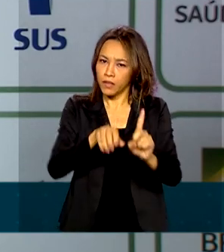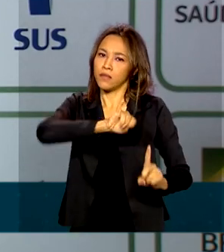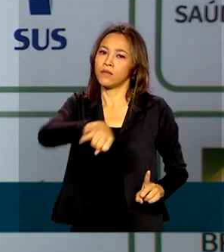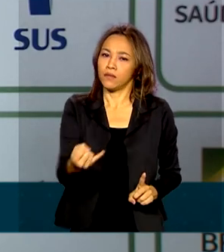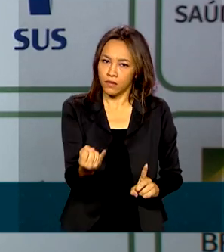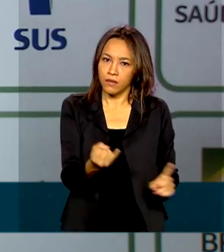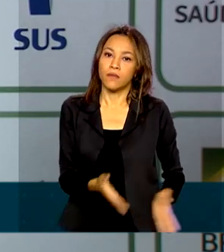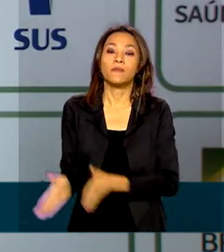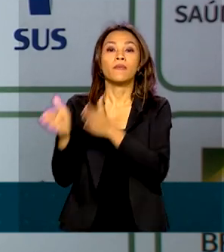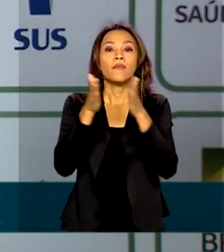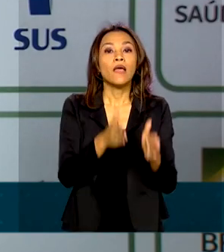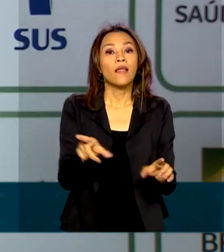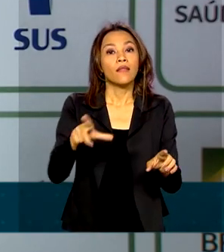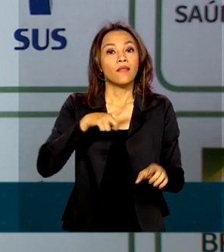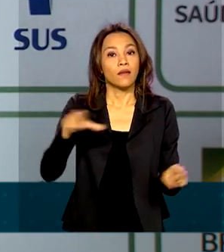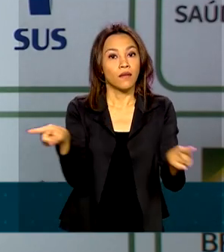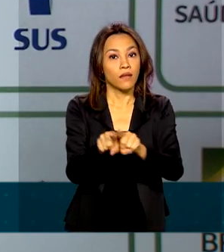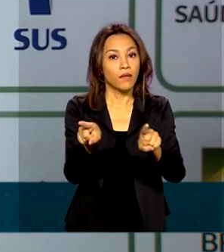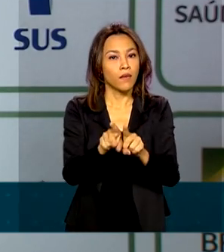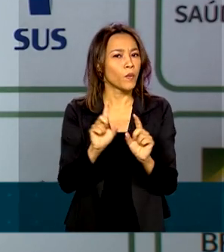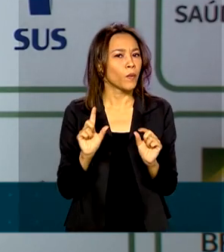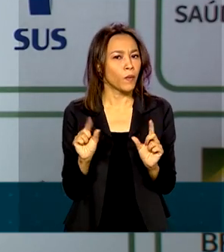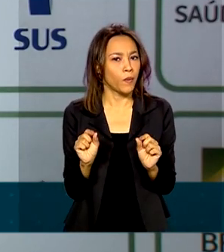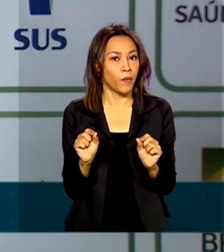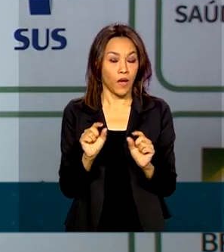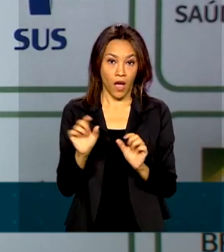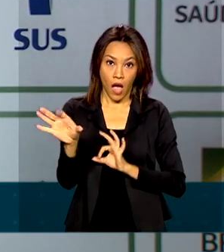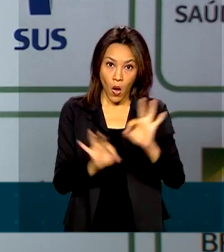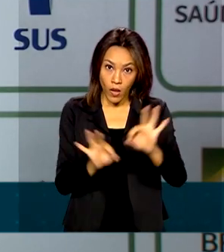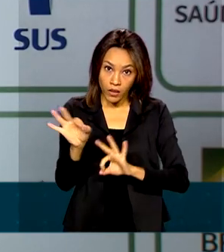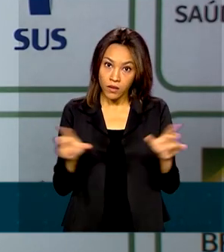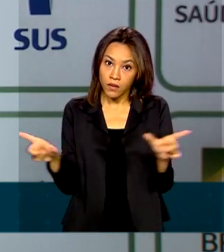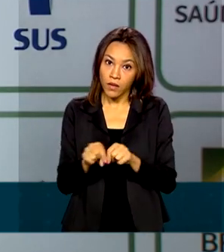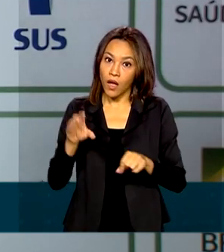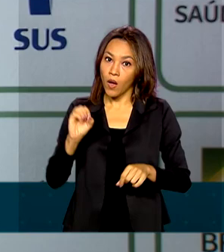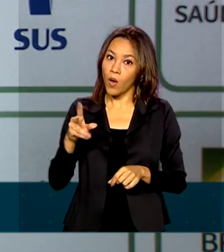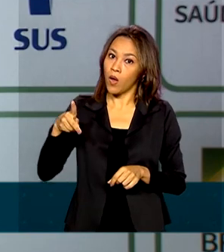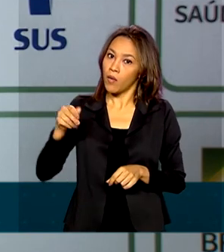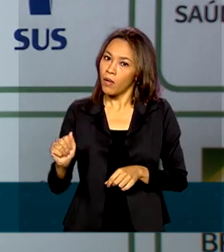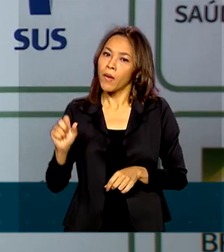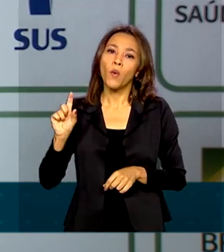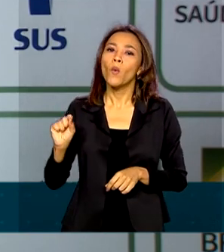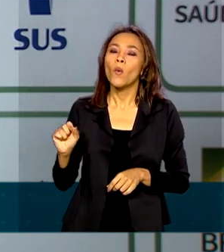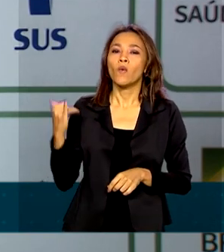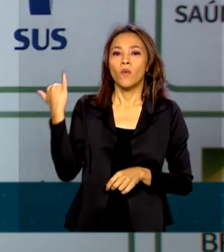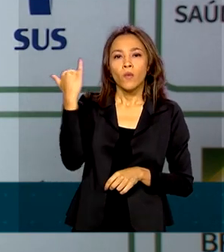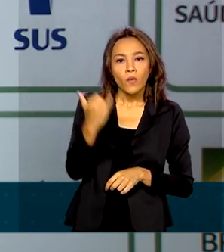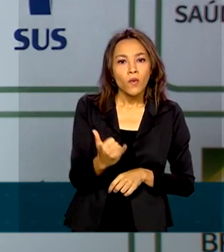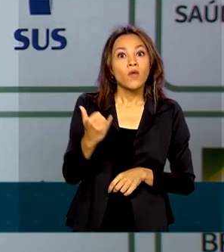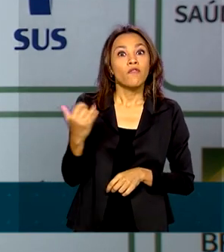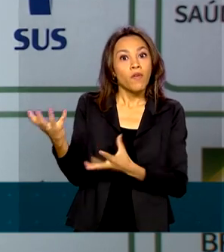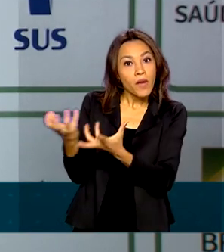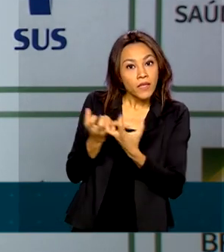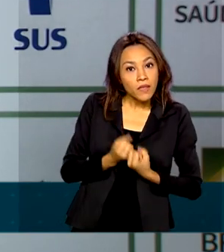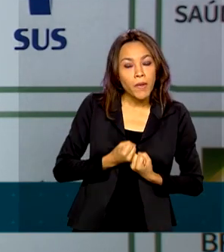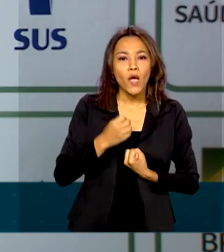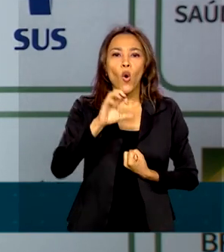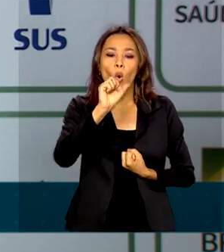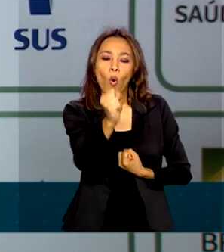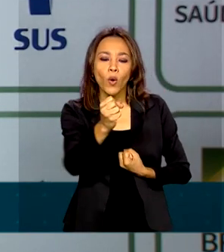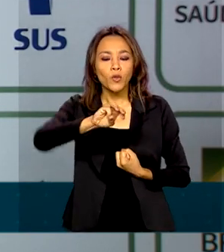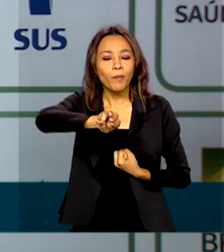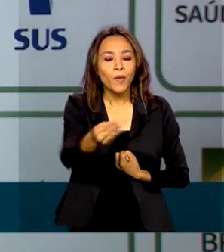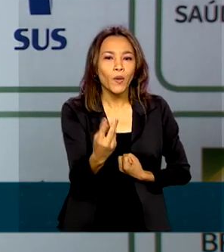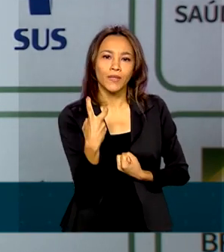também a garantia da Organização Pan-Americana de Saúde de que receberemos mais 8 milhões de seringas e